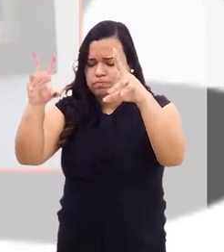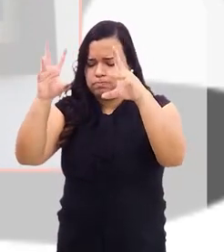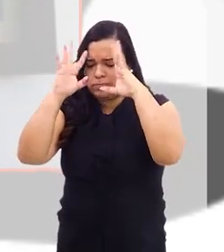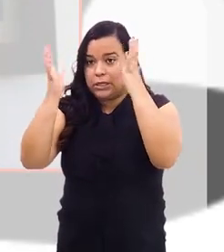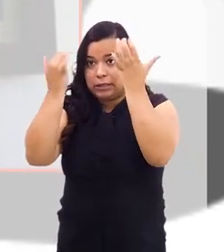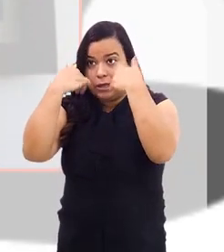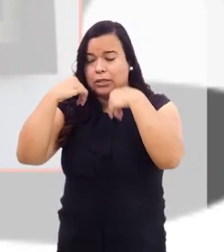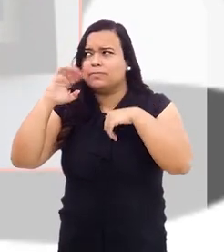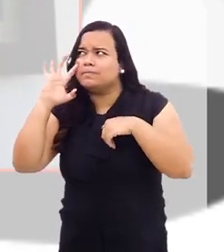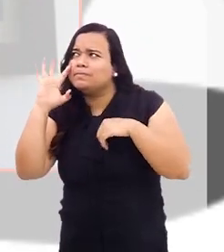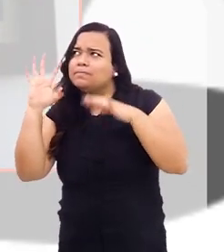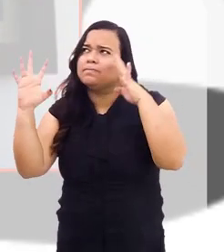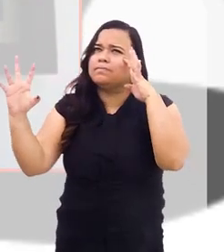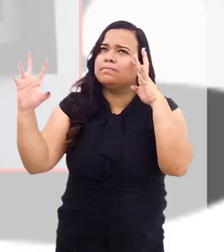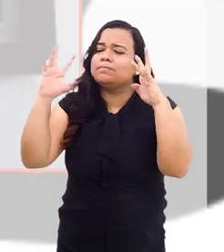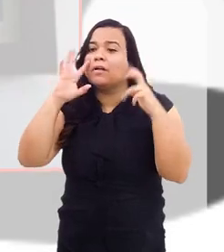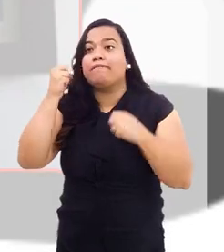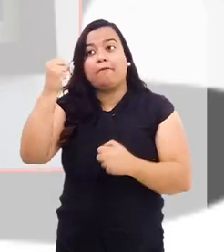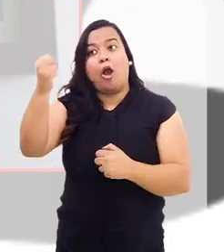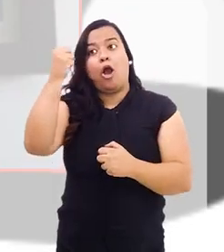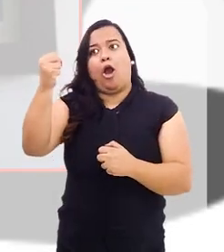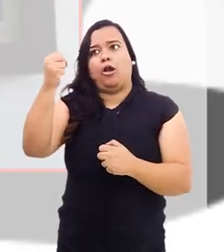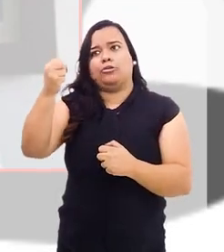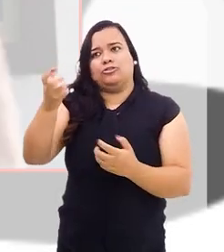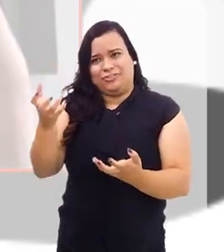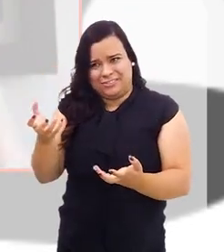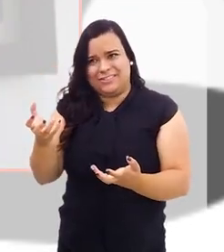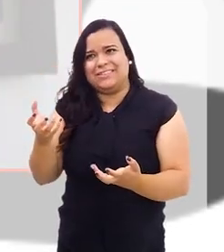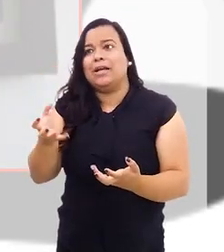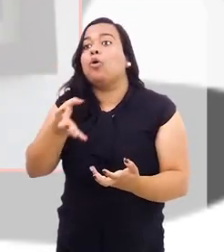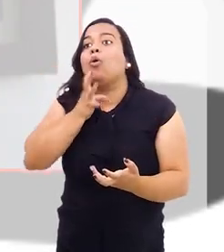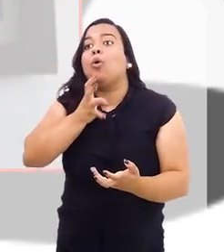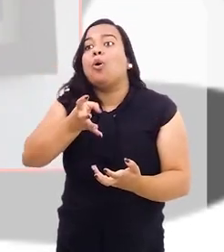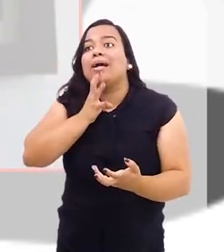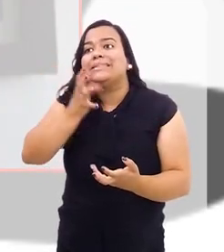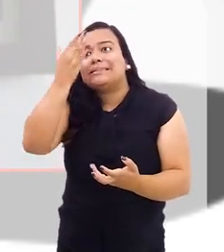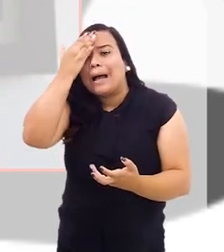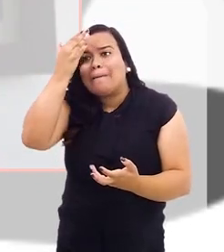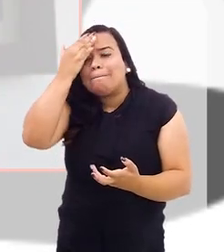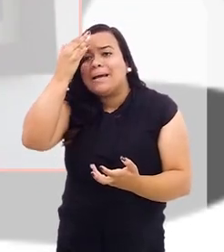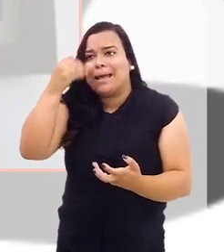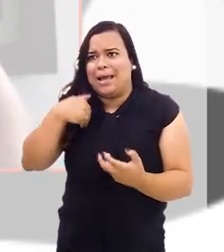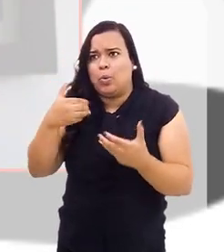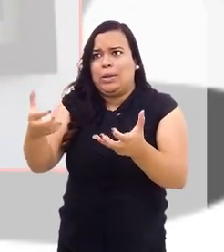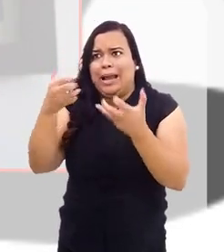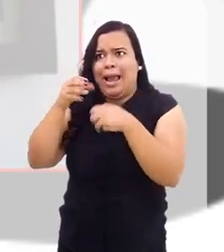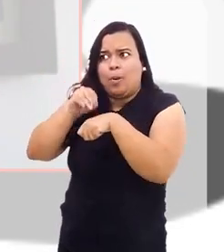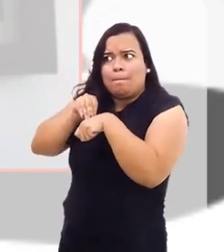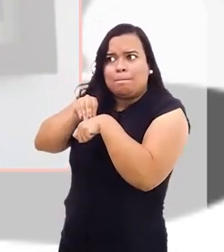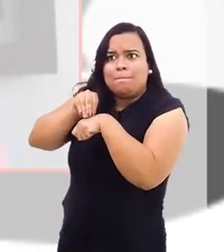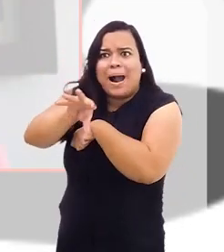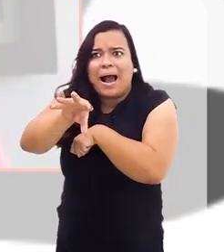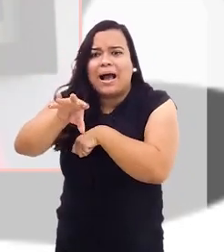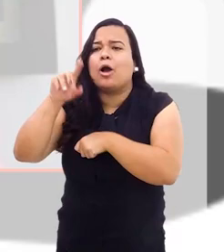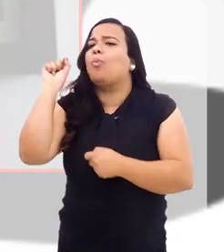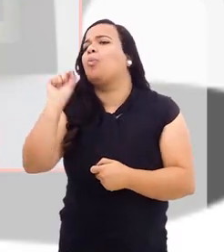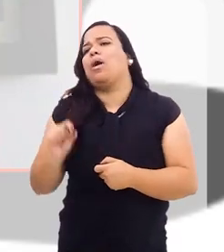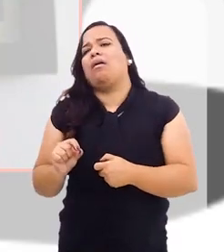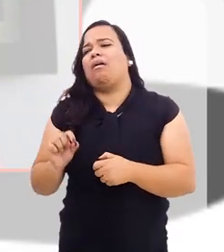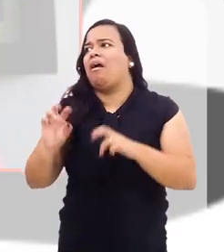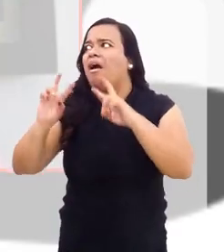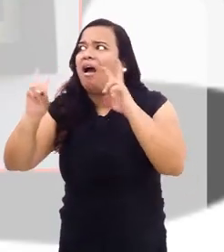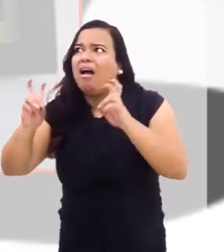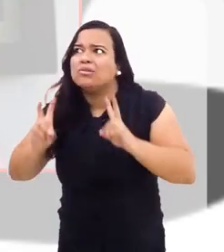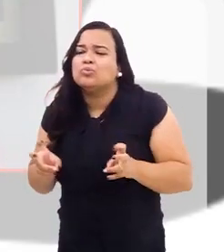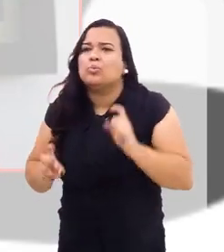de autoconhecer o que eu quero passar para o leitor, quais